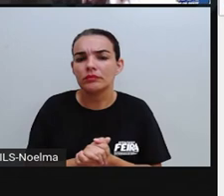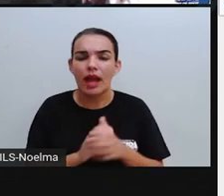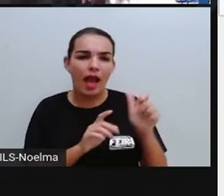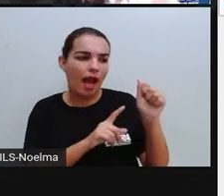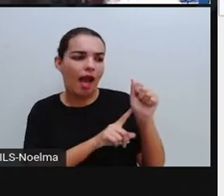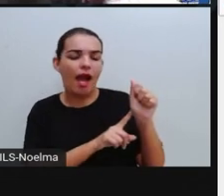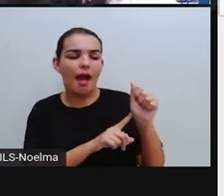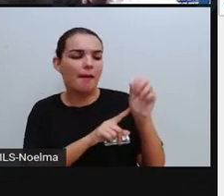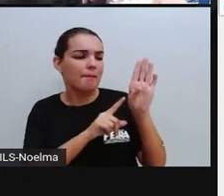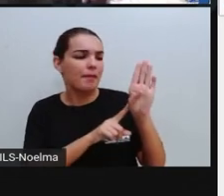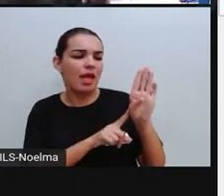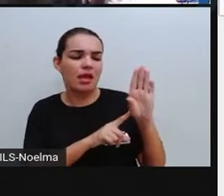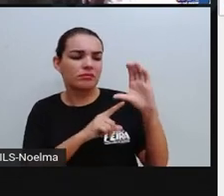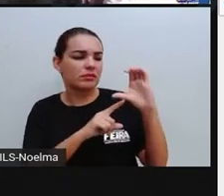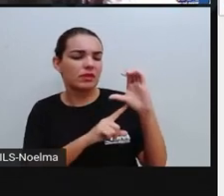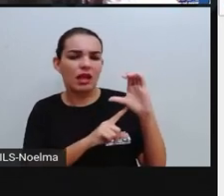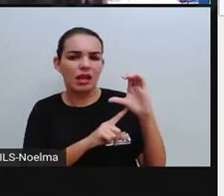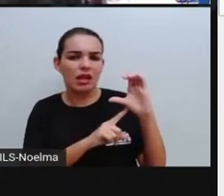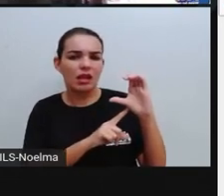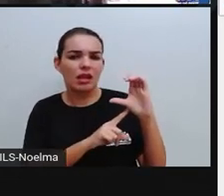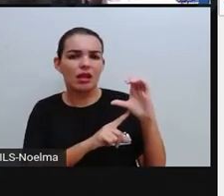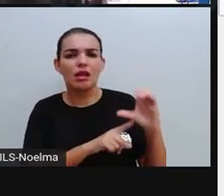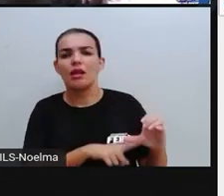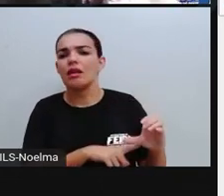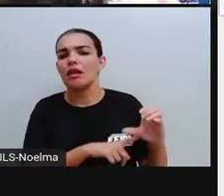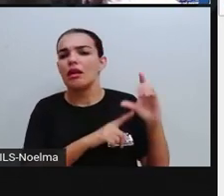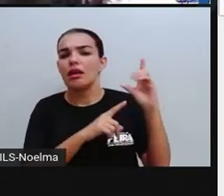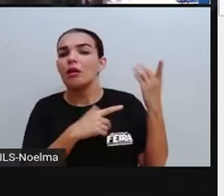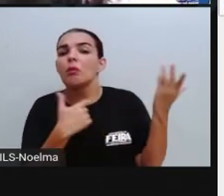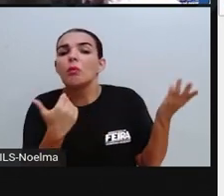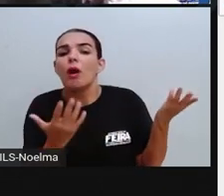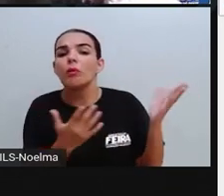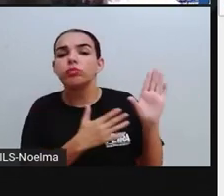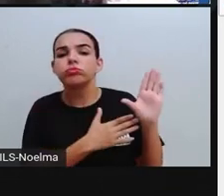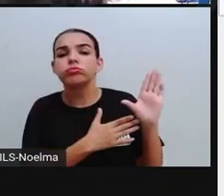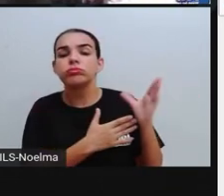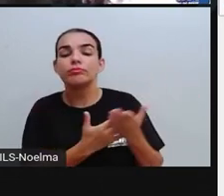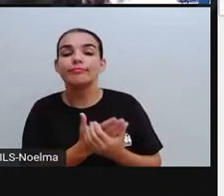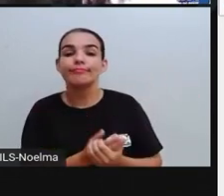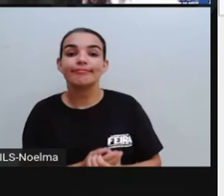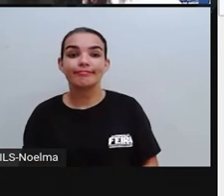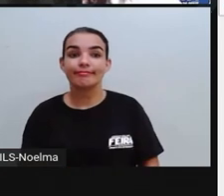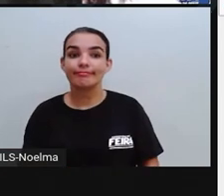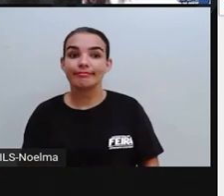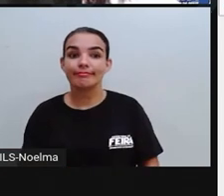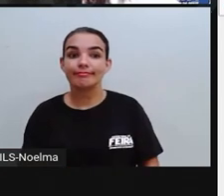fotografia, cartas e livros, usar a imaginação ou apenas o pensamento?